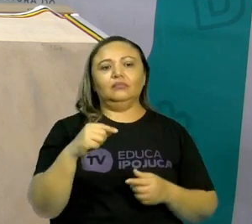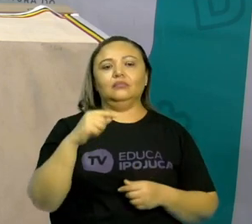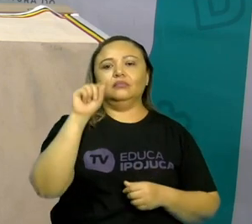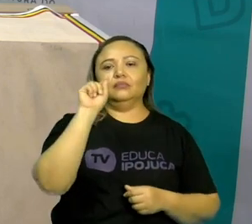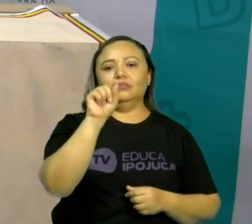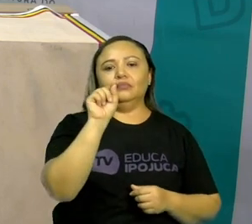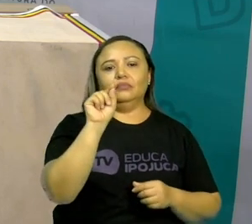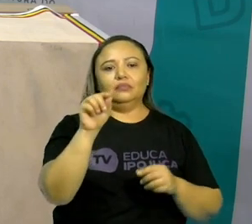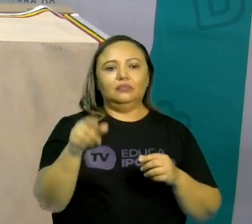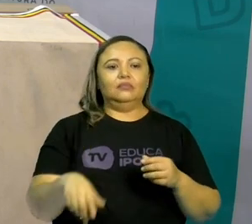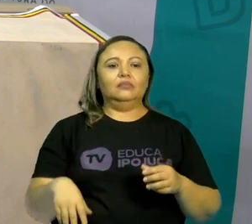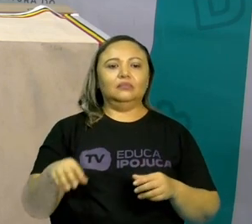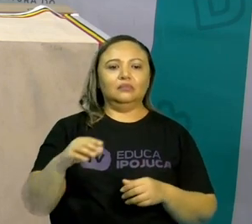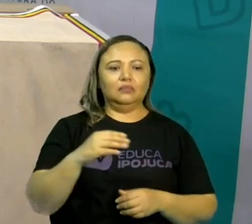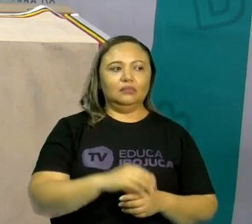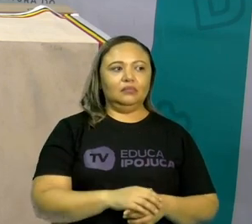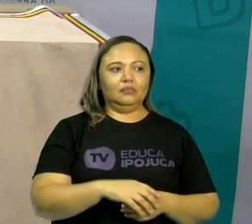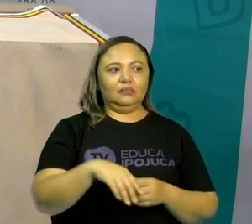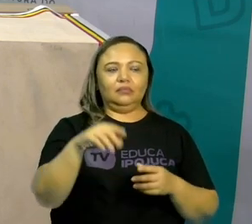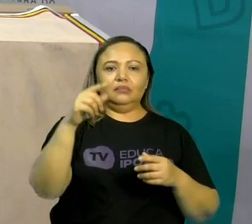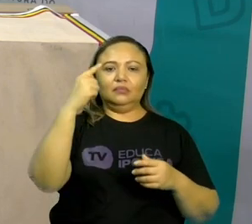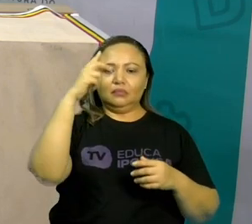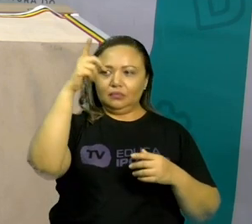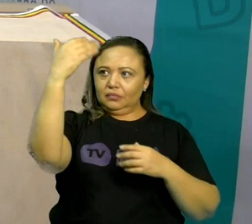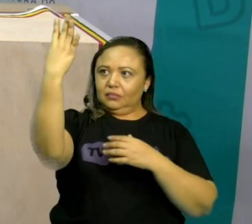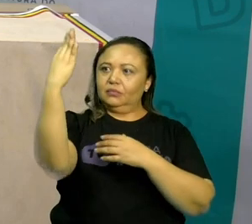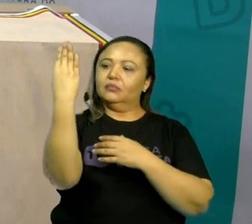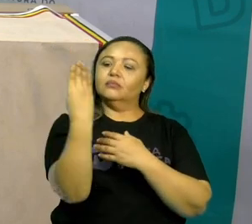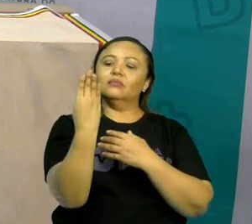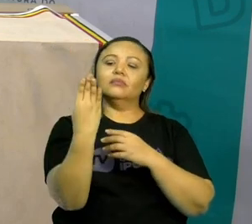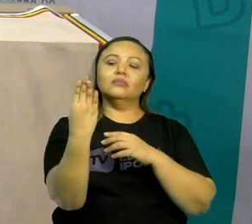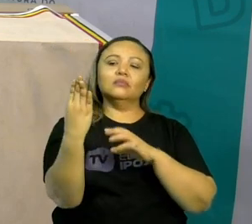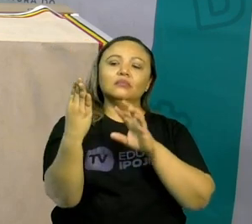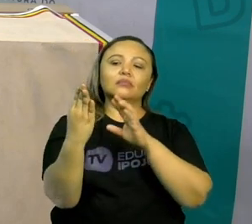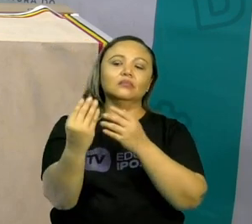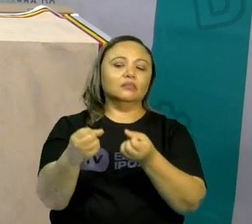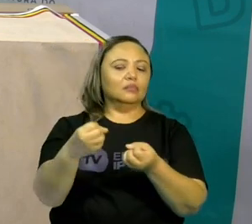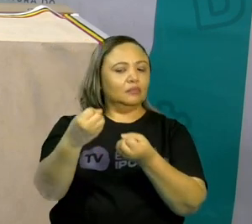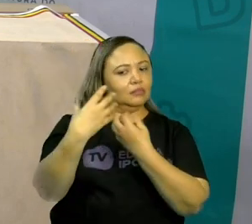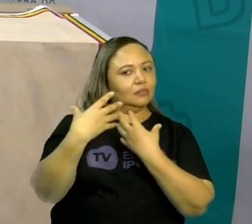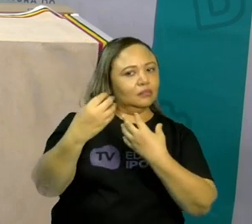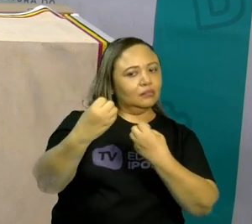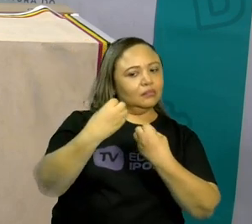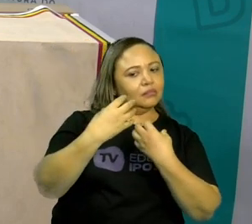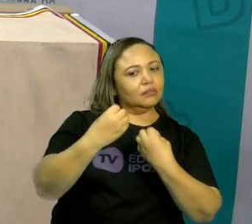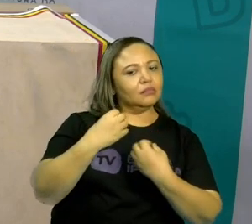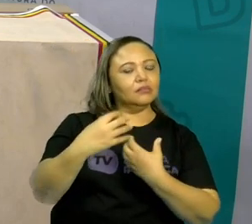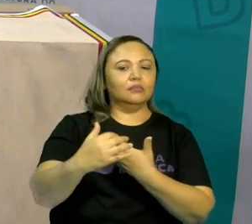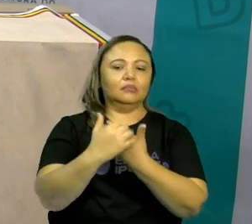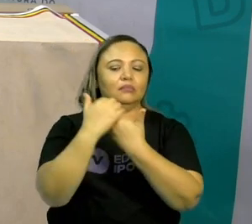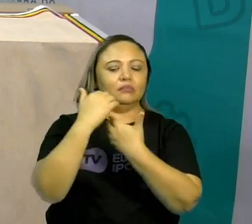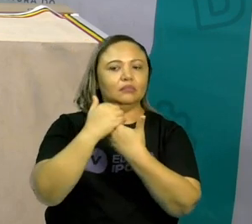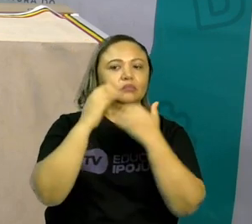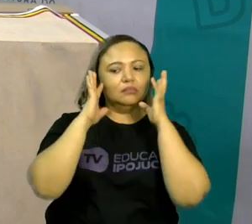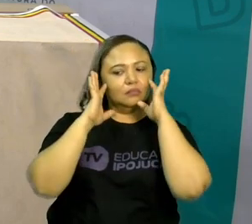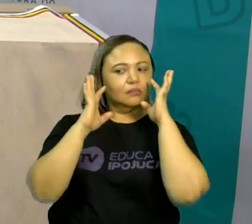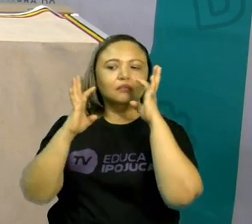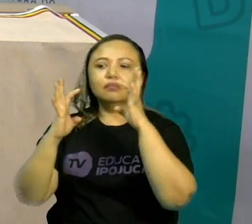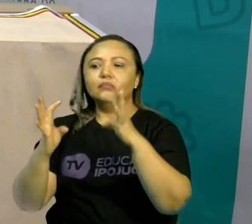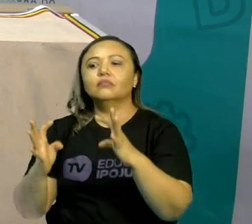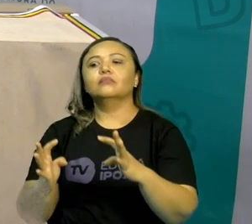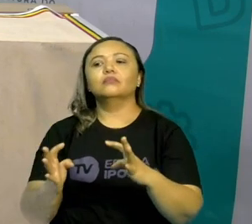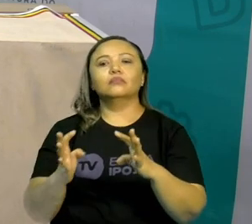você iria se orgulhar? Esse espelho tem bons conselhos, é só você prestar bem